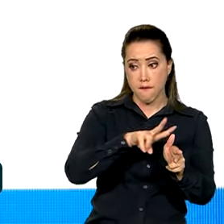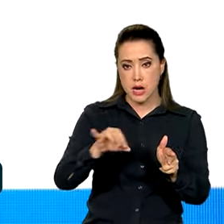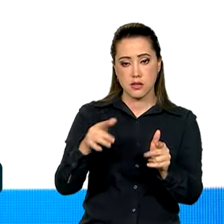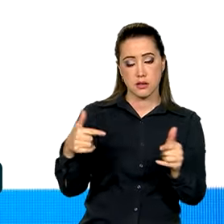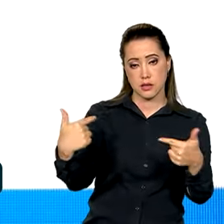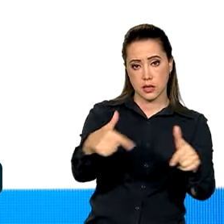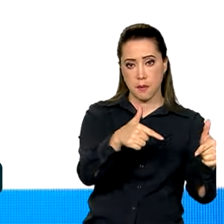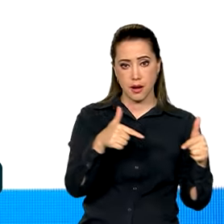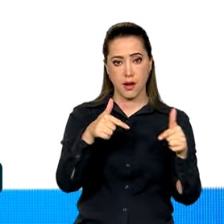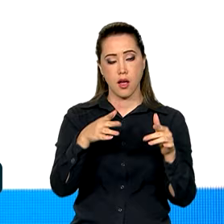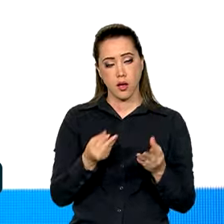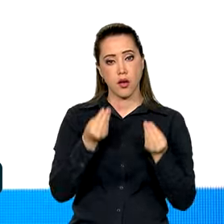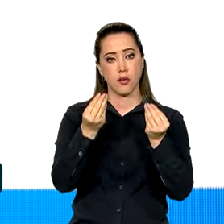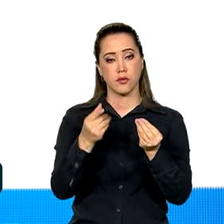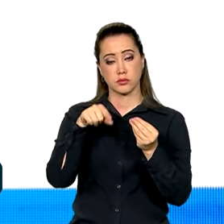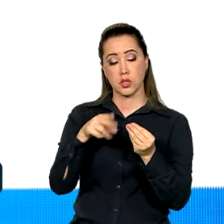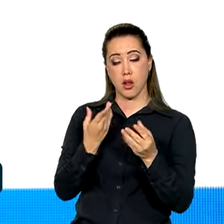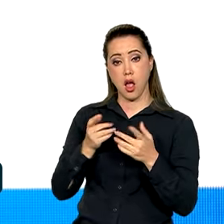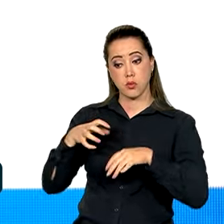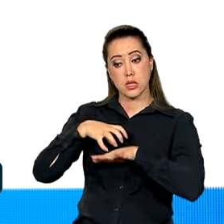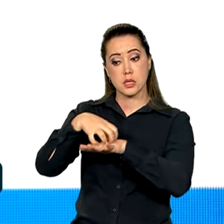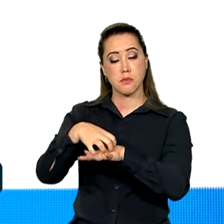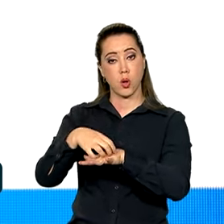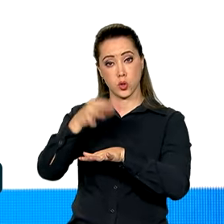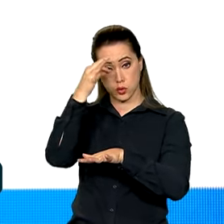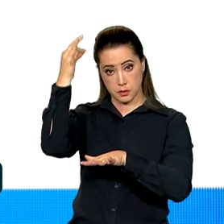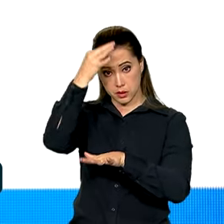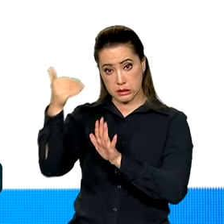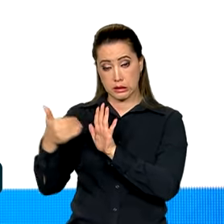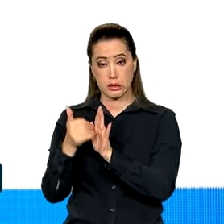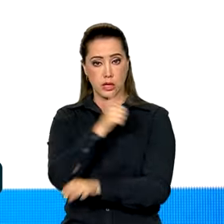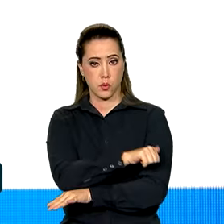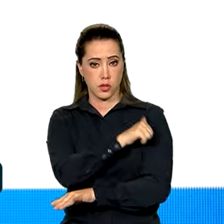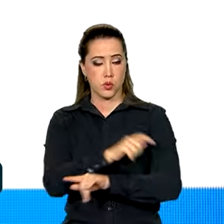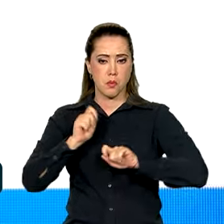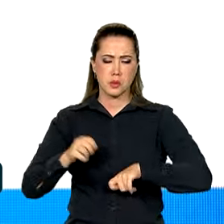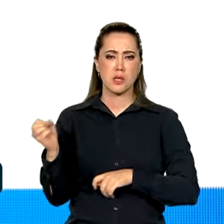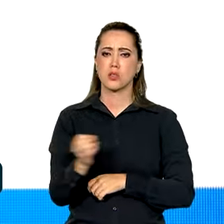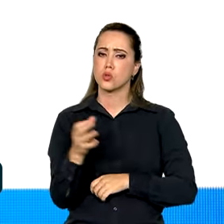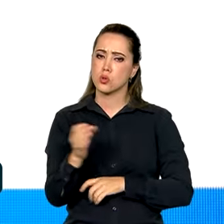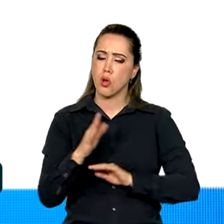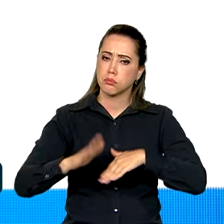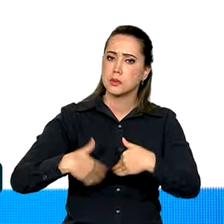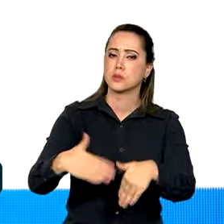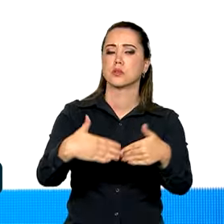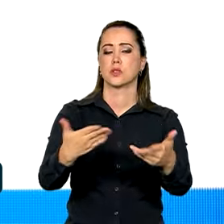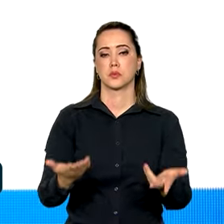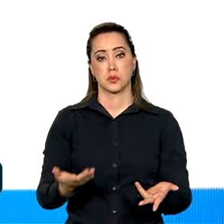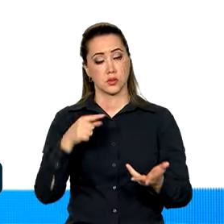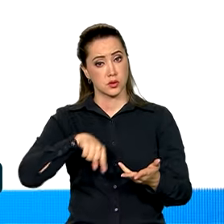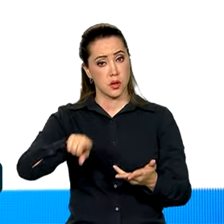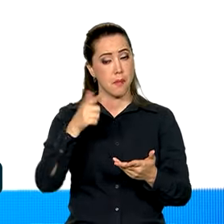para conectar o Espírito Santo ao Rio de Janeiro. Isso vai dar ao Espírito Santo novas possibilidades para o seu desenvolvimento,